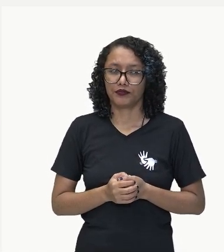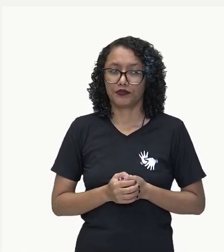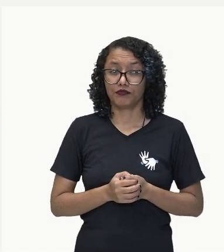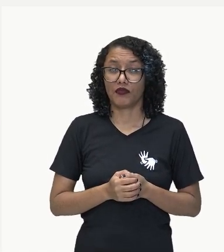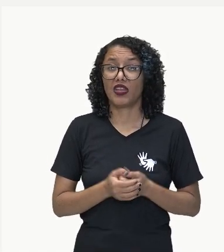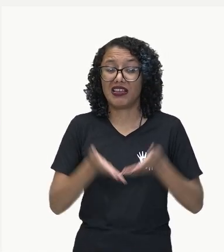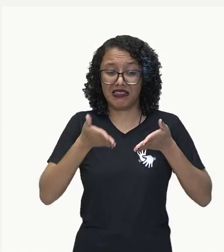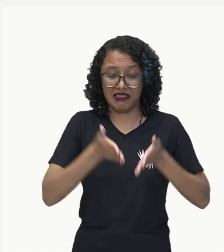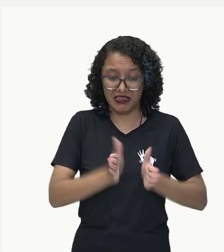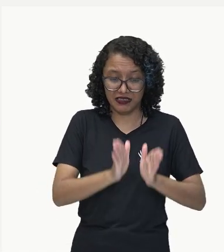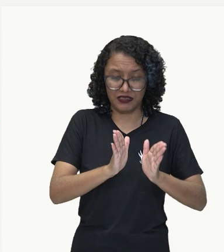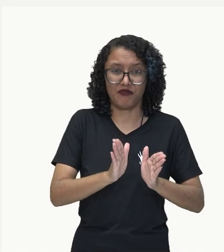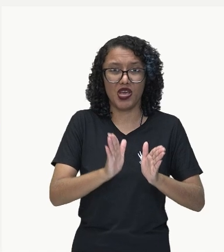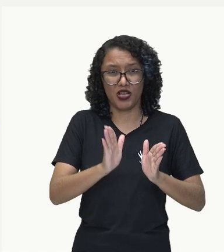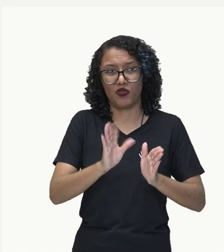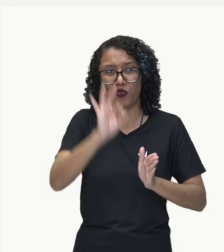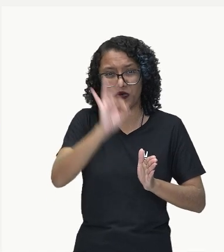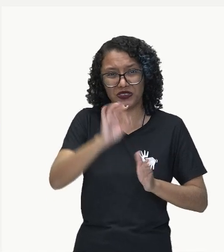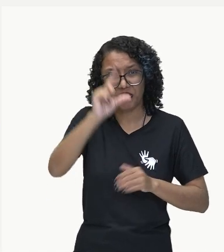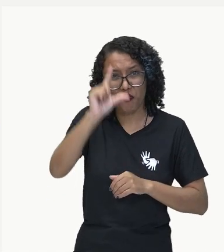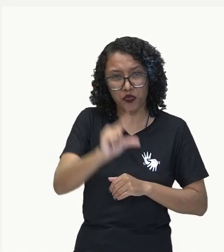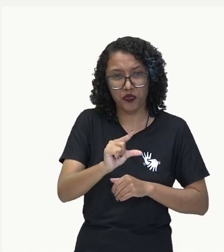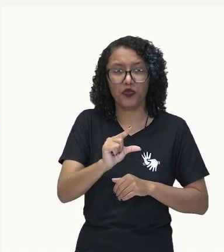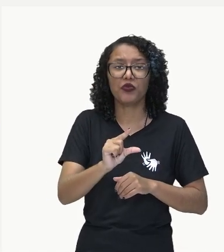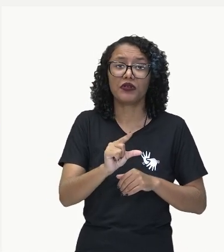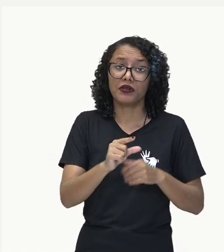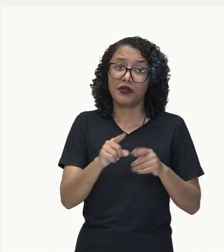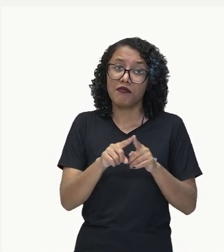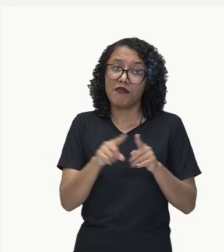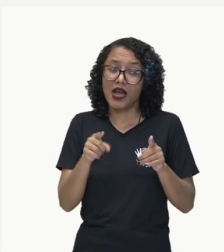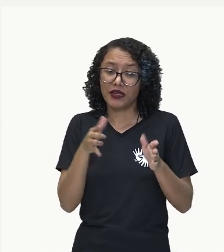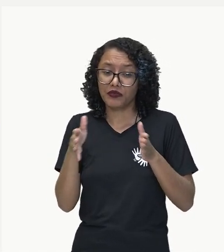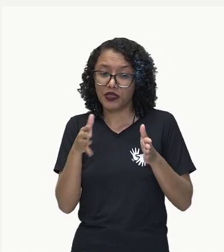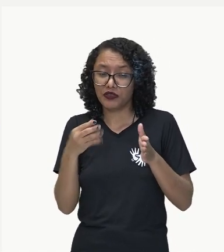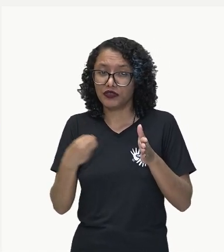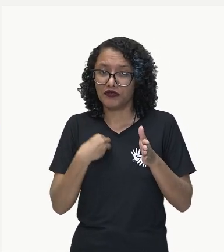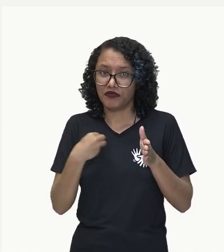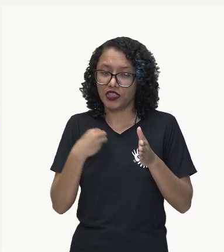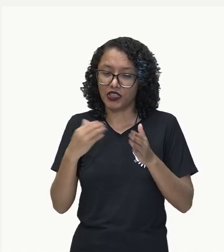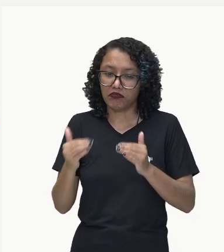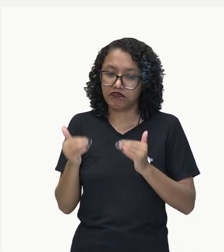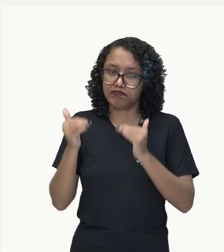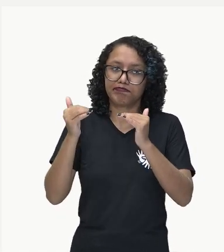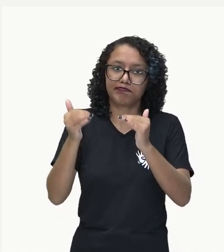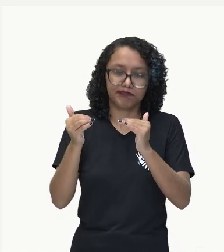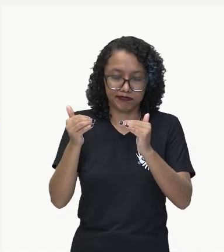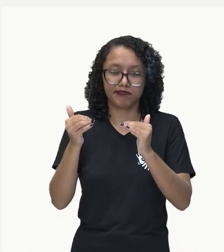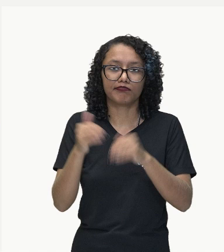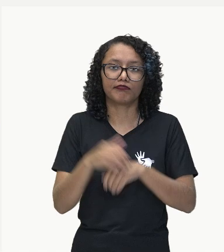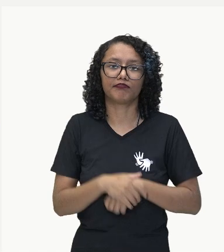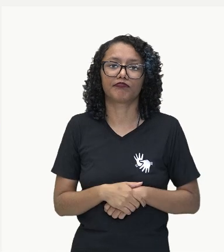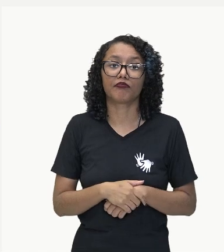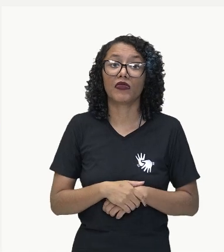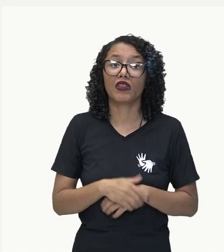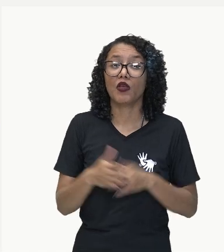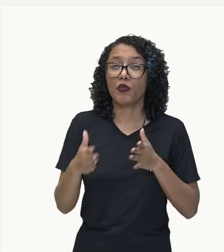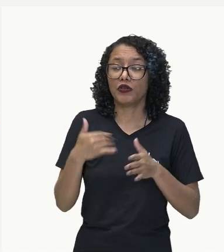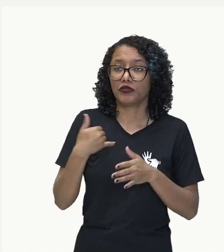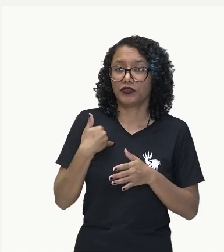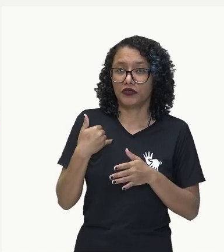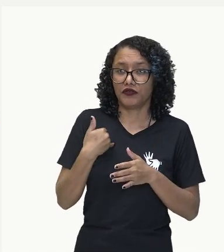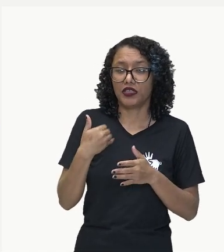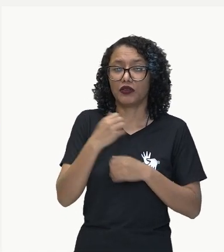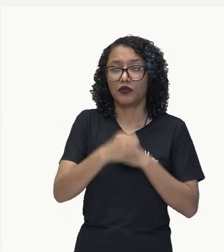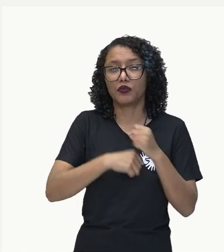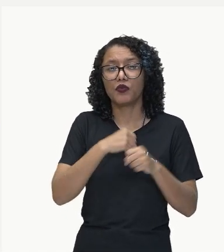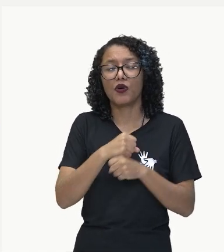menor. No entanto, a expectativa no Japão é cada vez mais elevada. A esperança de vida no ano de 2021 era